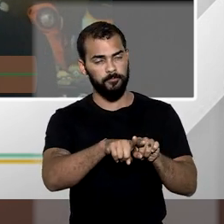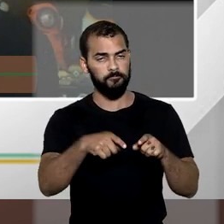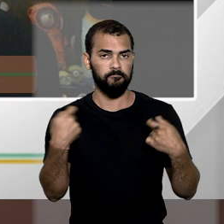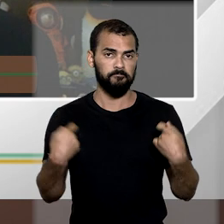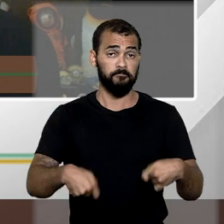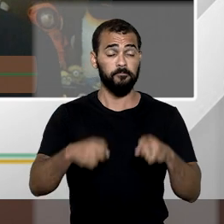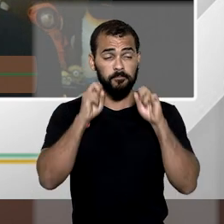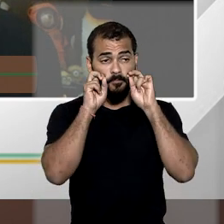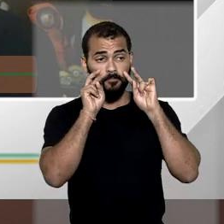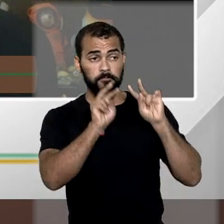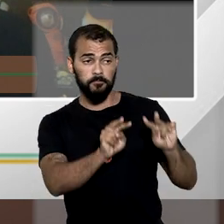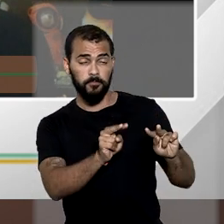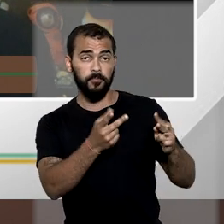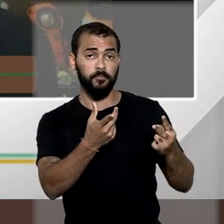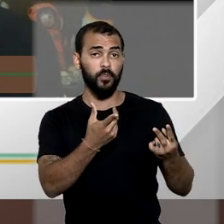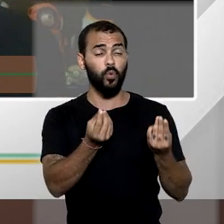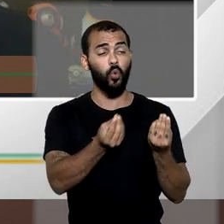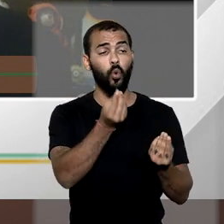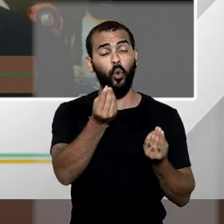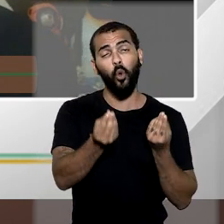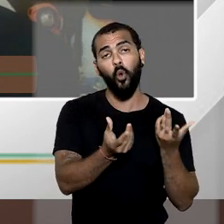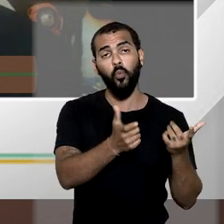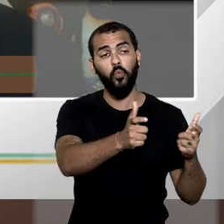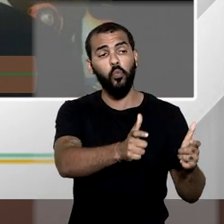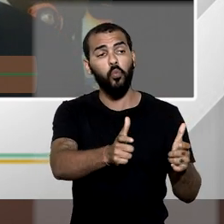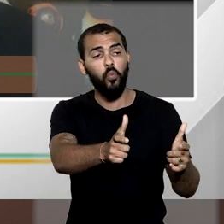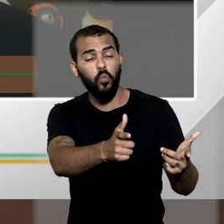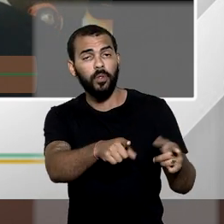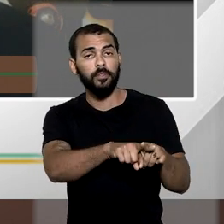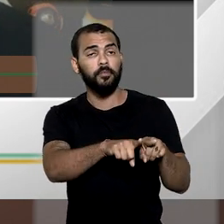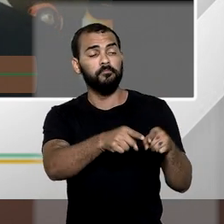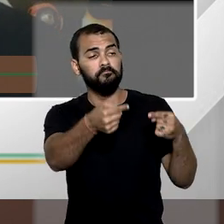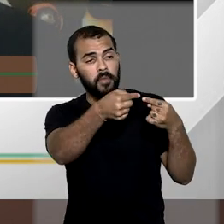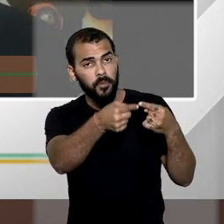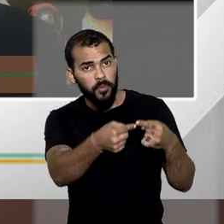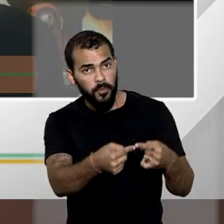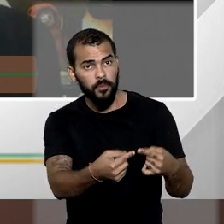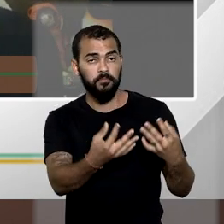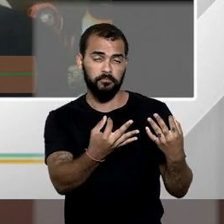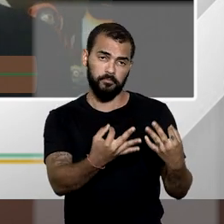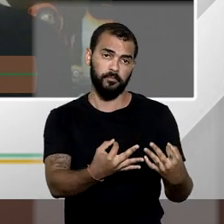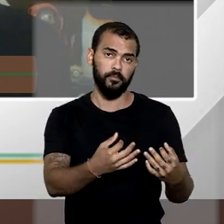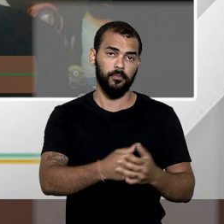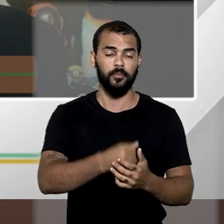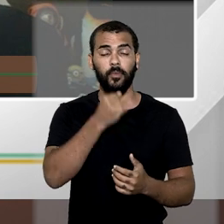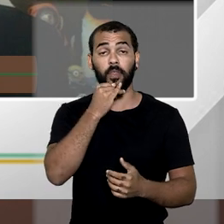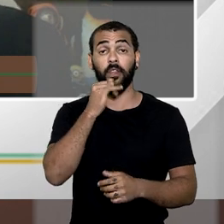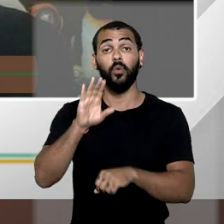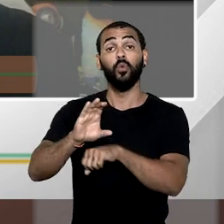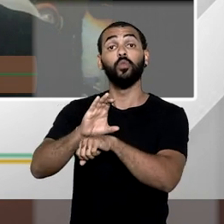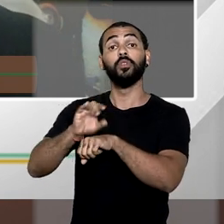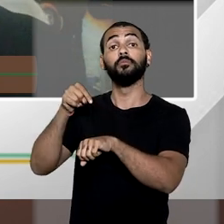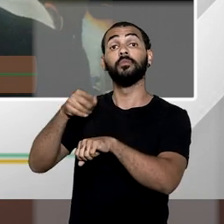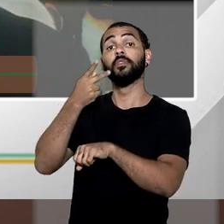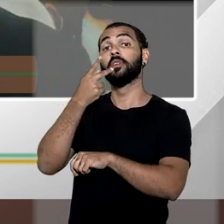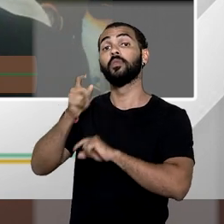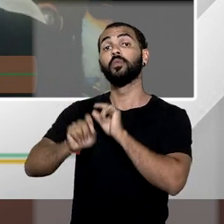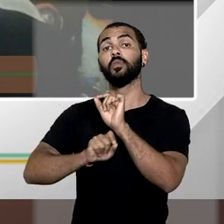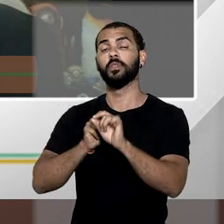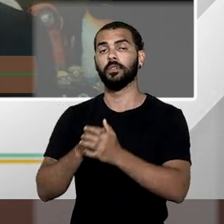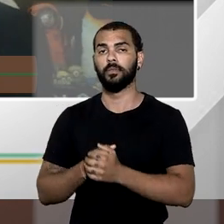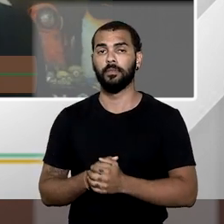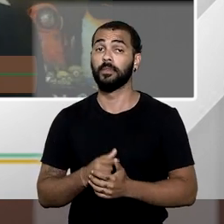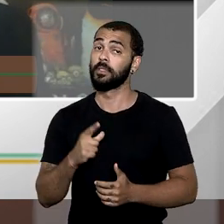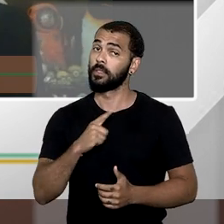à observância de certas condições que são normativamente impostas. Por exemplo, na Constituição, existe